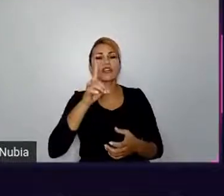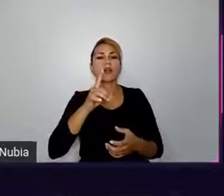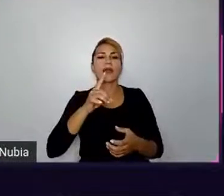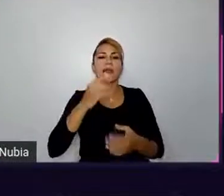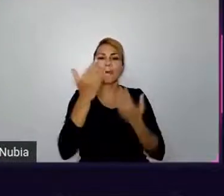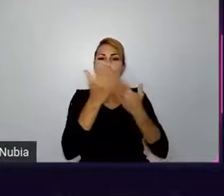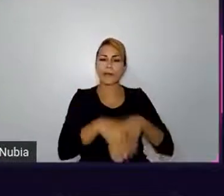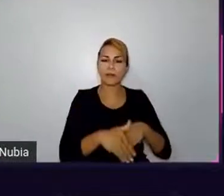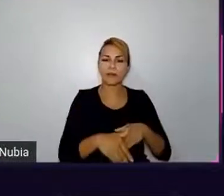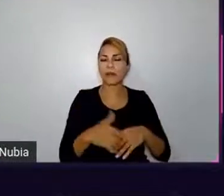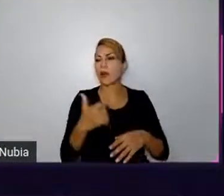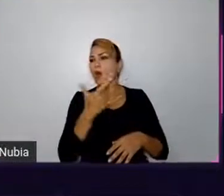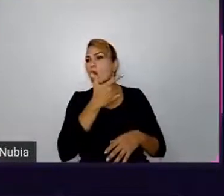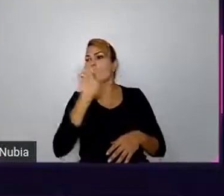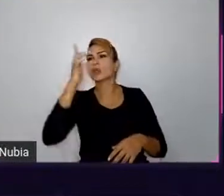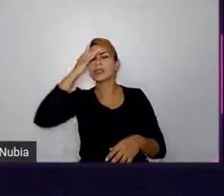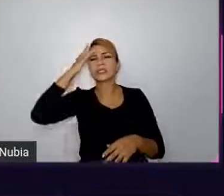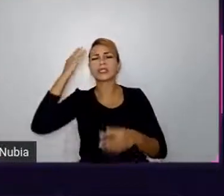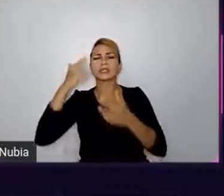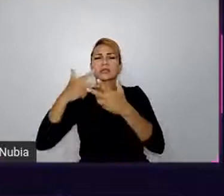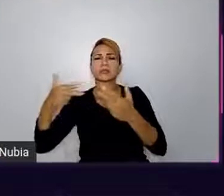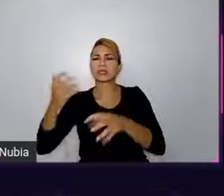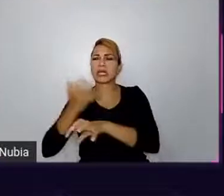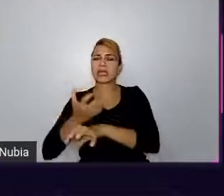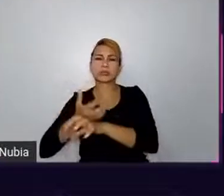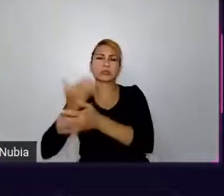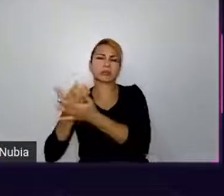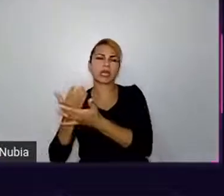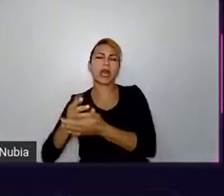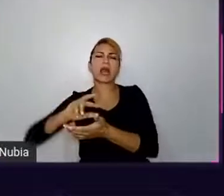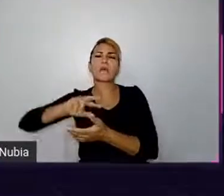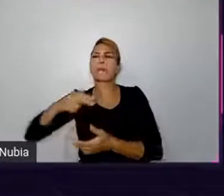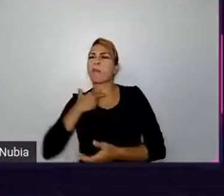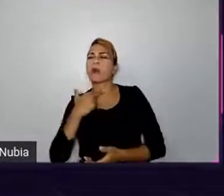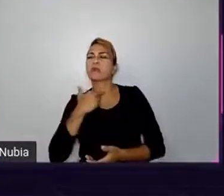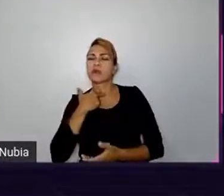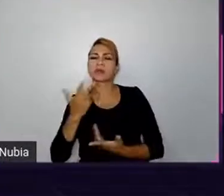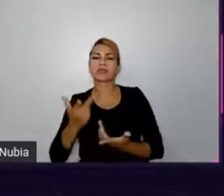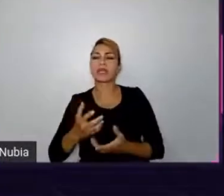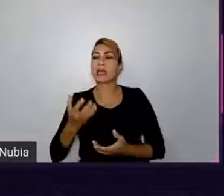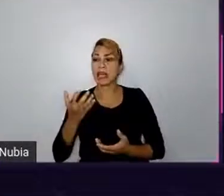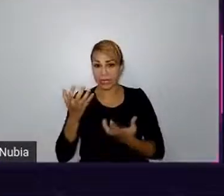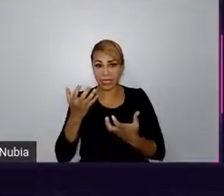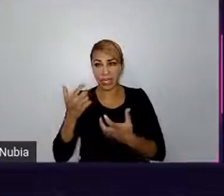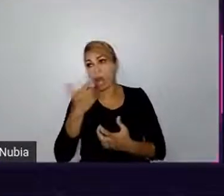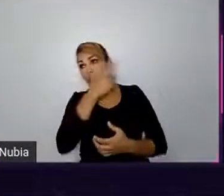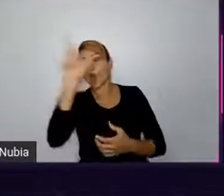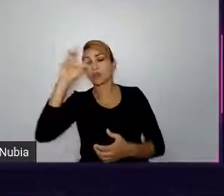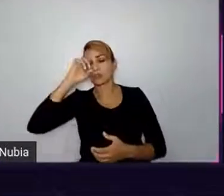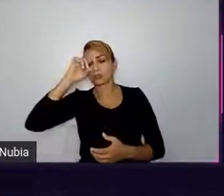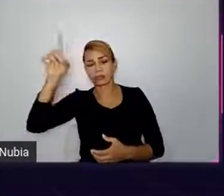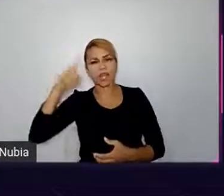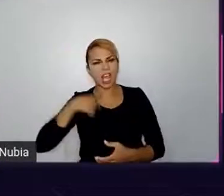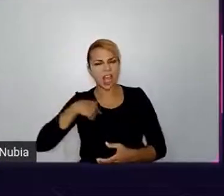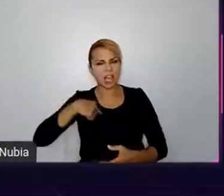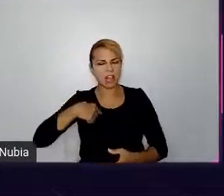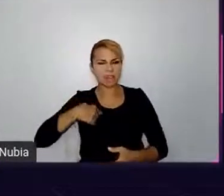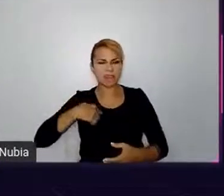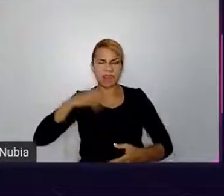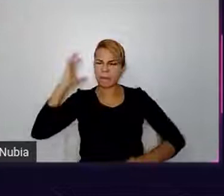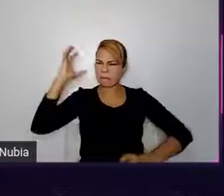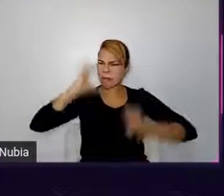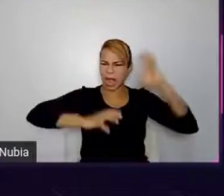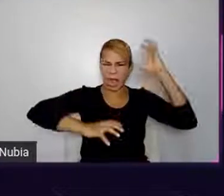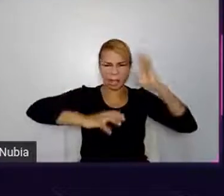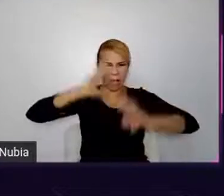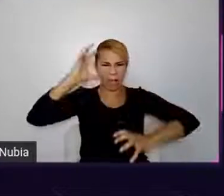coisas para fazer, outras matérias chocando e tal, eles queriam a outra data e eu arrumei a maior confusão porque eu não queria ser flexível